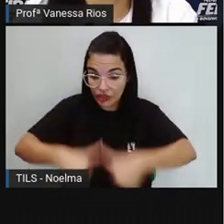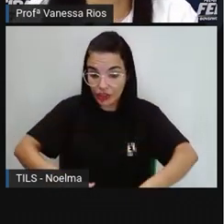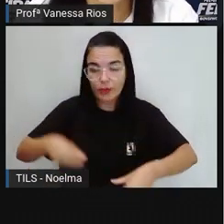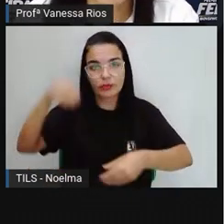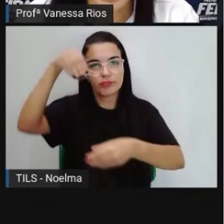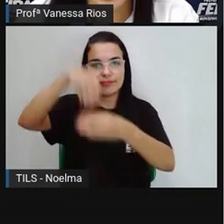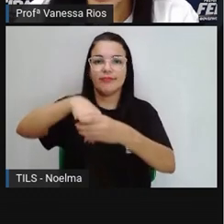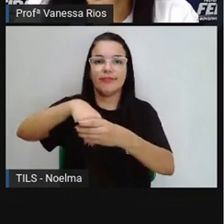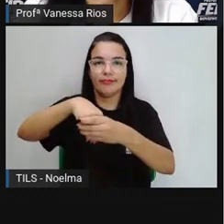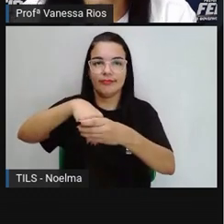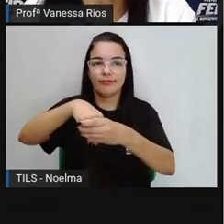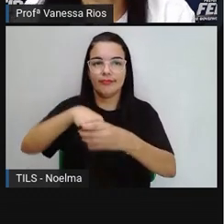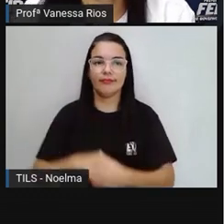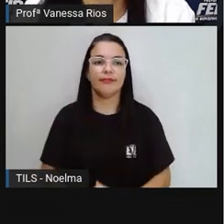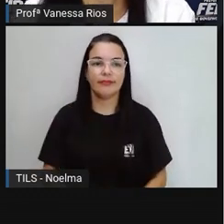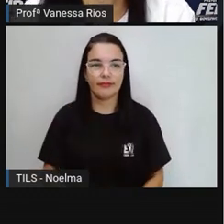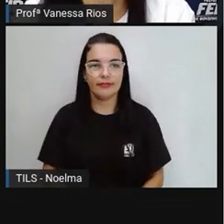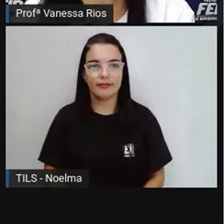fazemos parte.